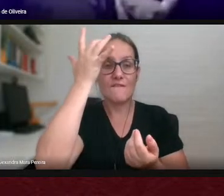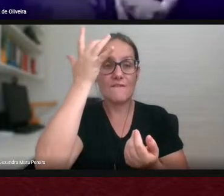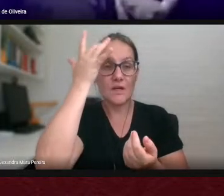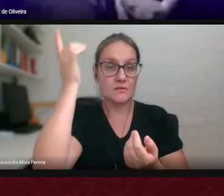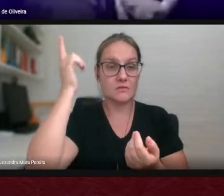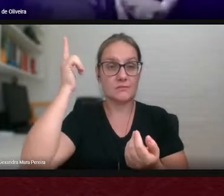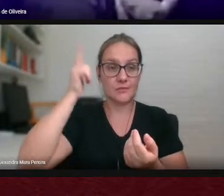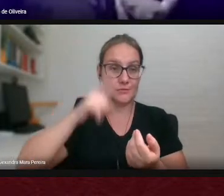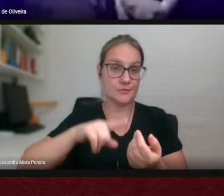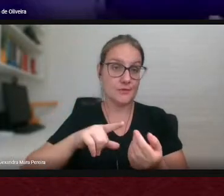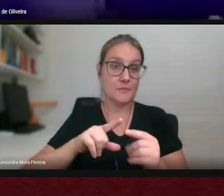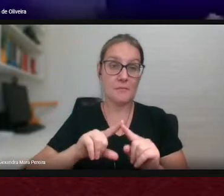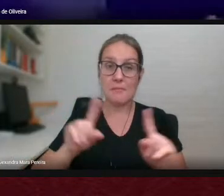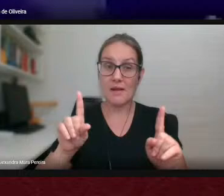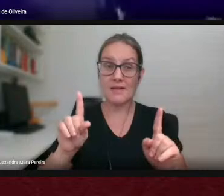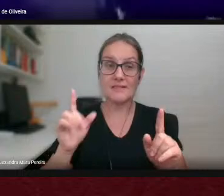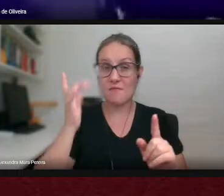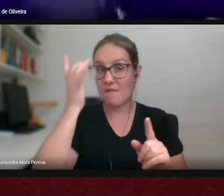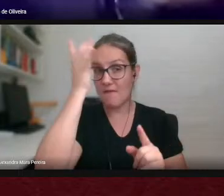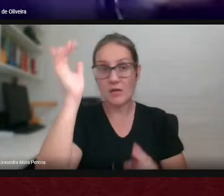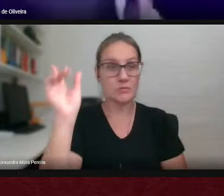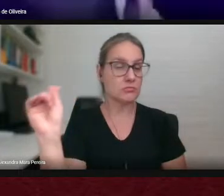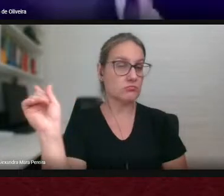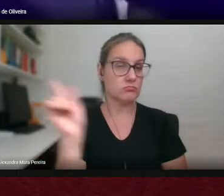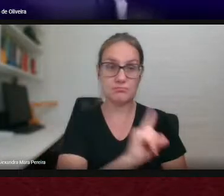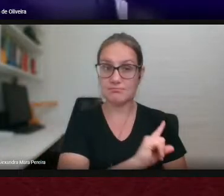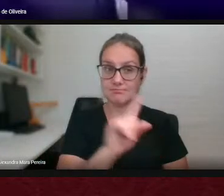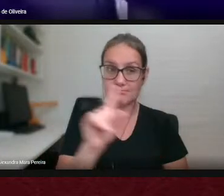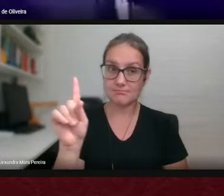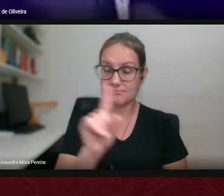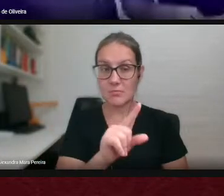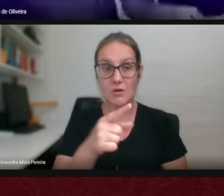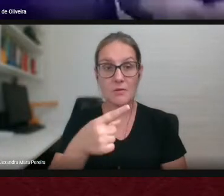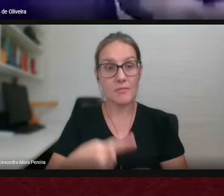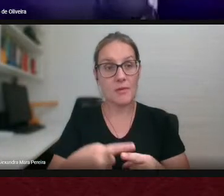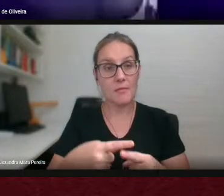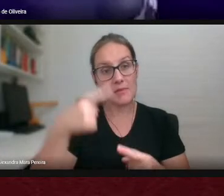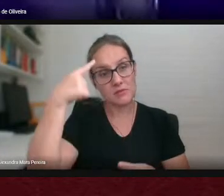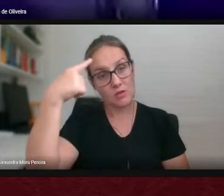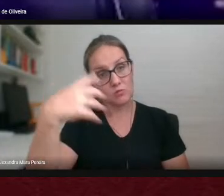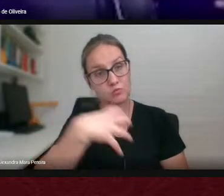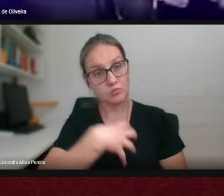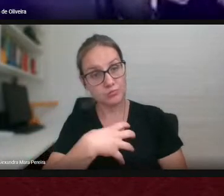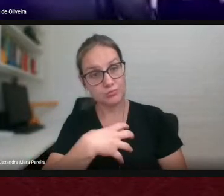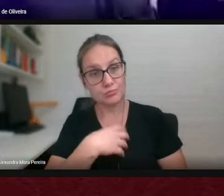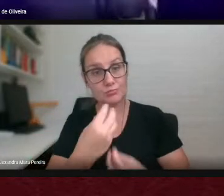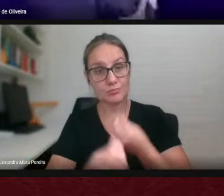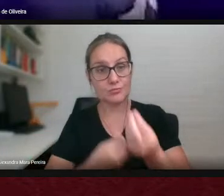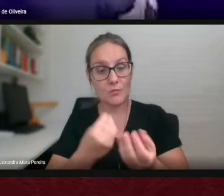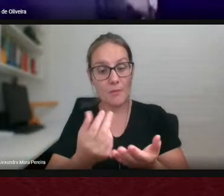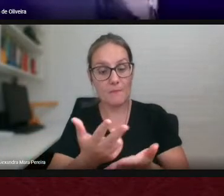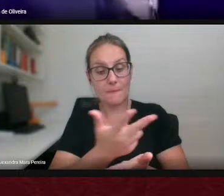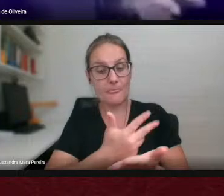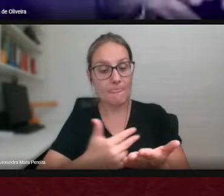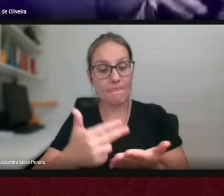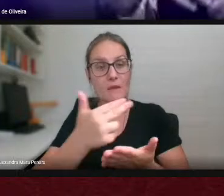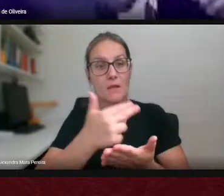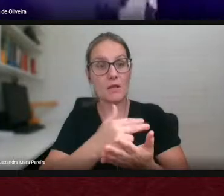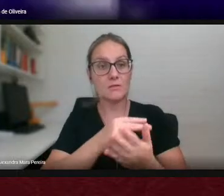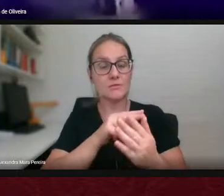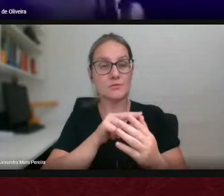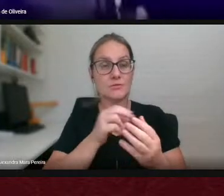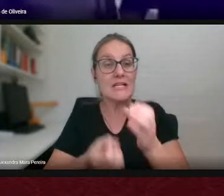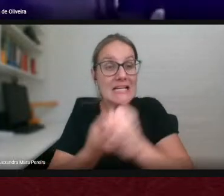efeito né na verdade não é né pensar o modo como a arte reconfigura como a arte redimensiona a